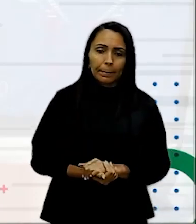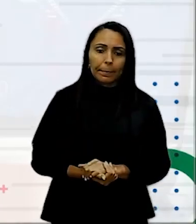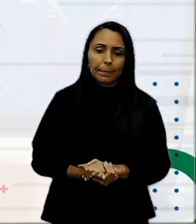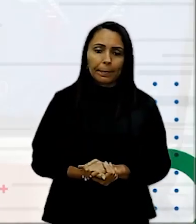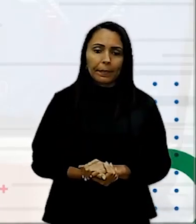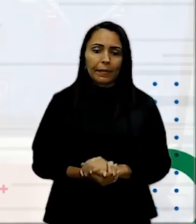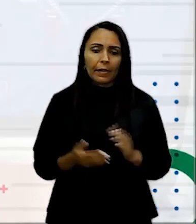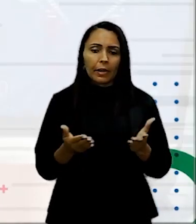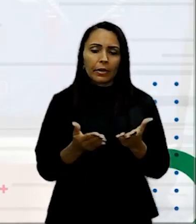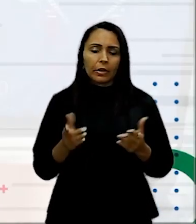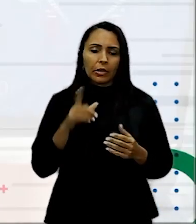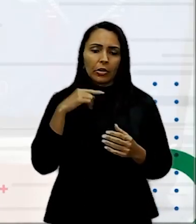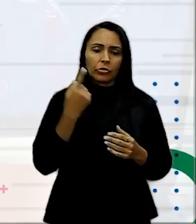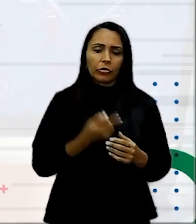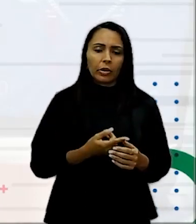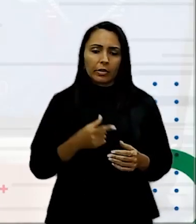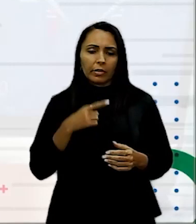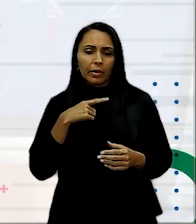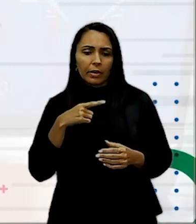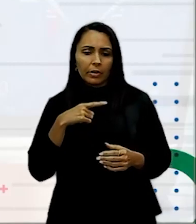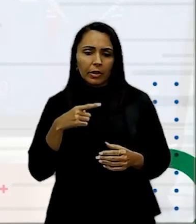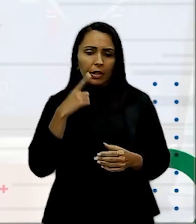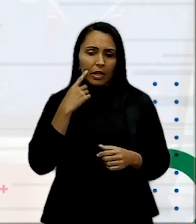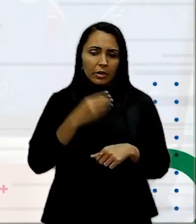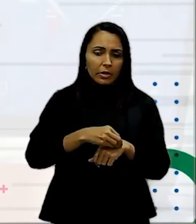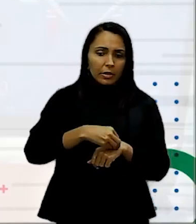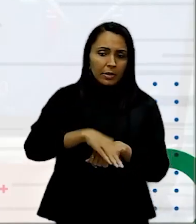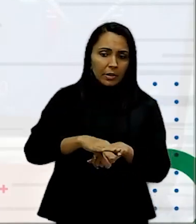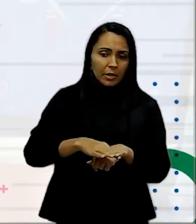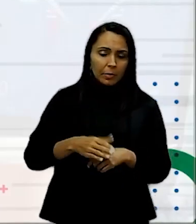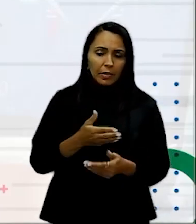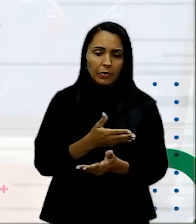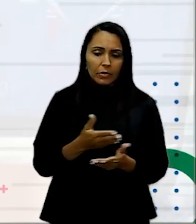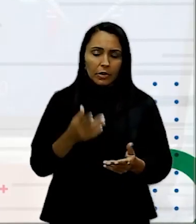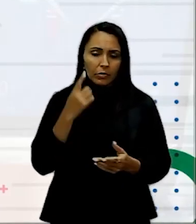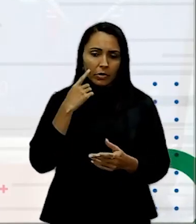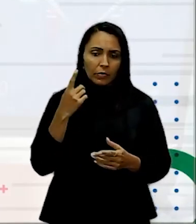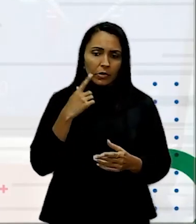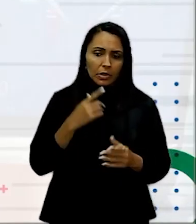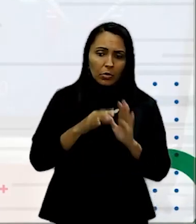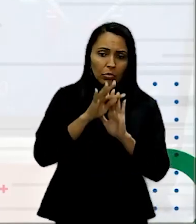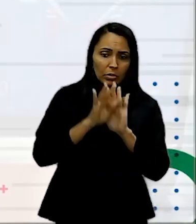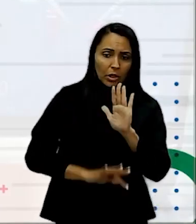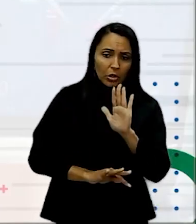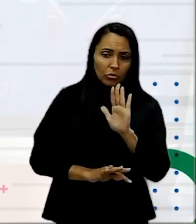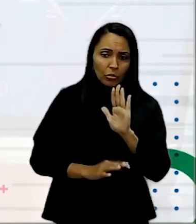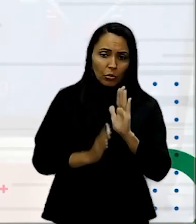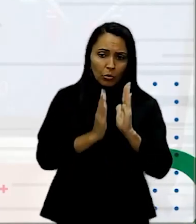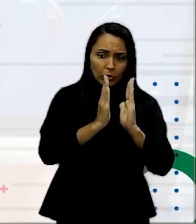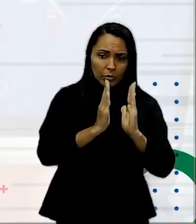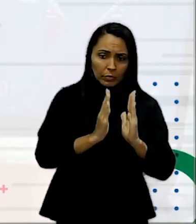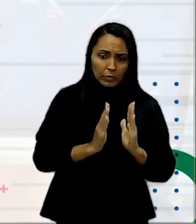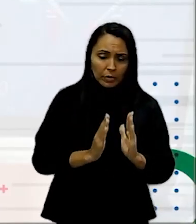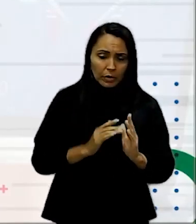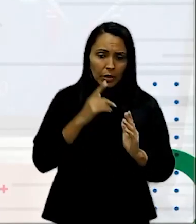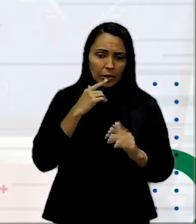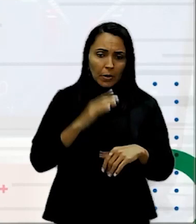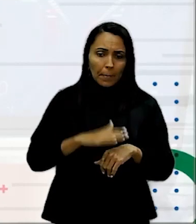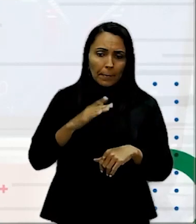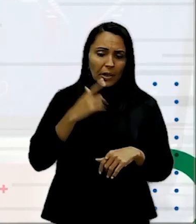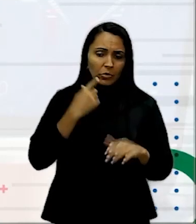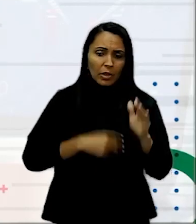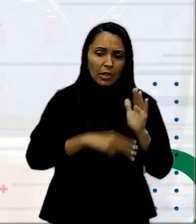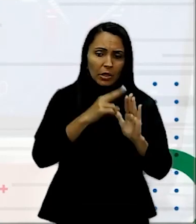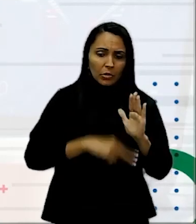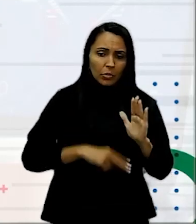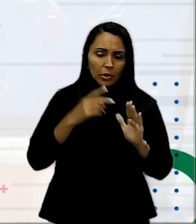Aqui a gente coloca a seguinte dica Quando você centraliza o texto O leitor vai fazer mais movimentos oculares adicionais